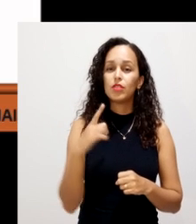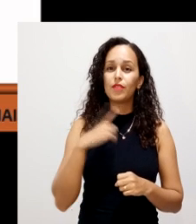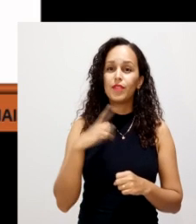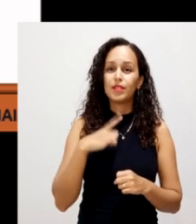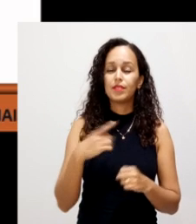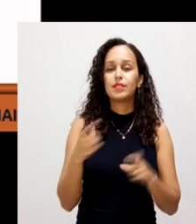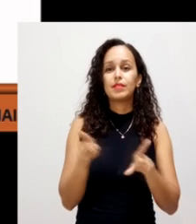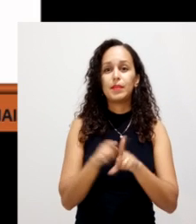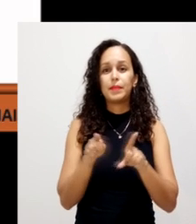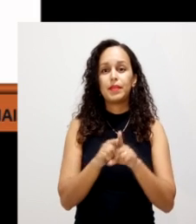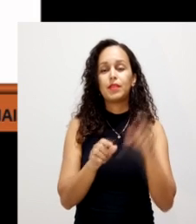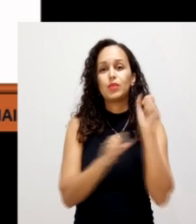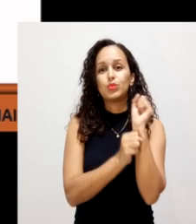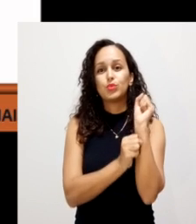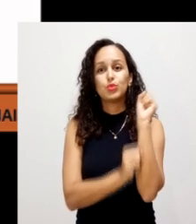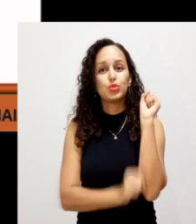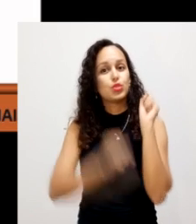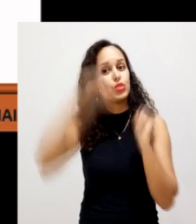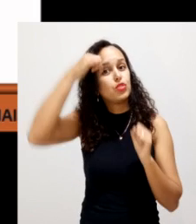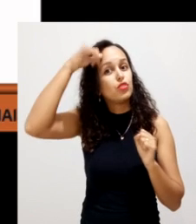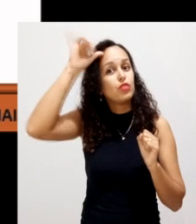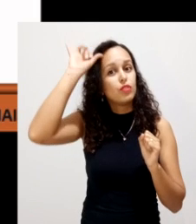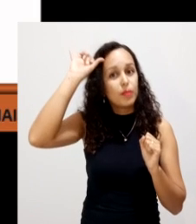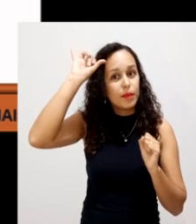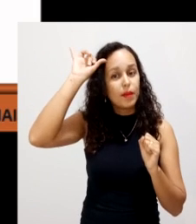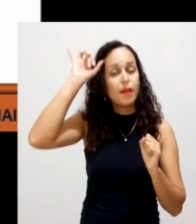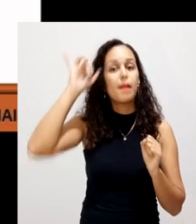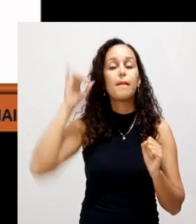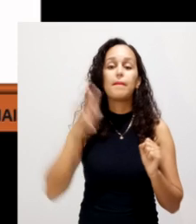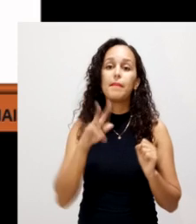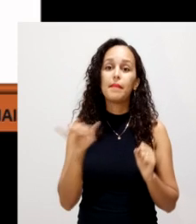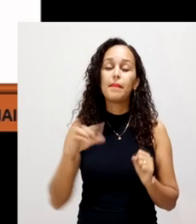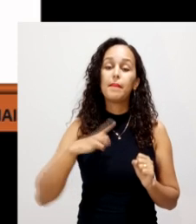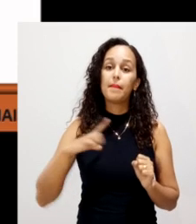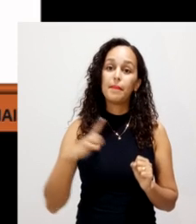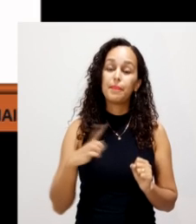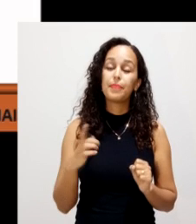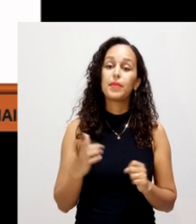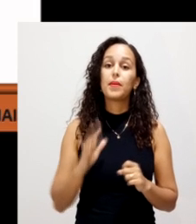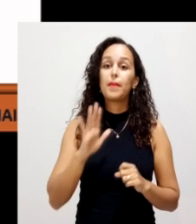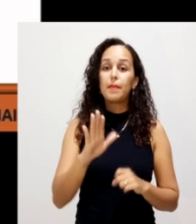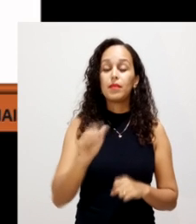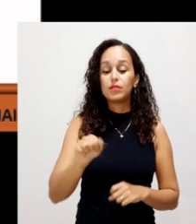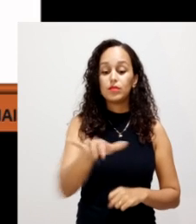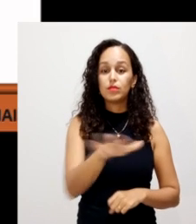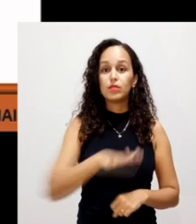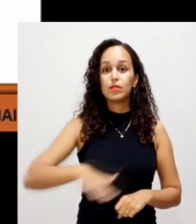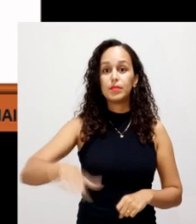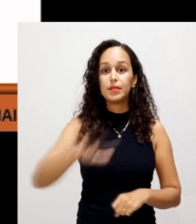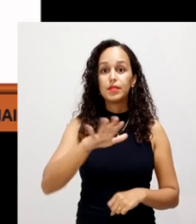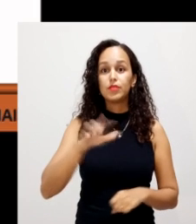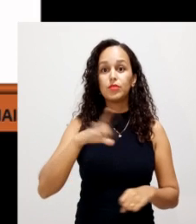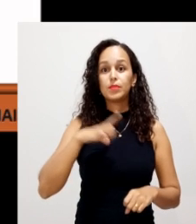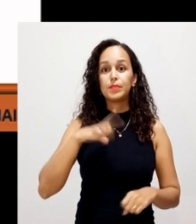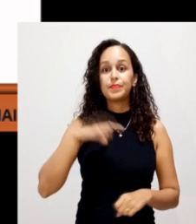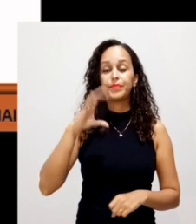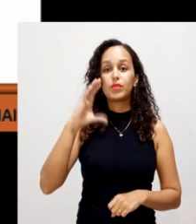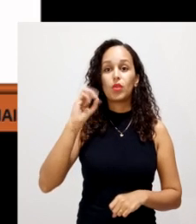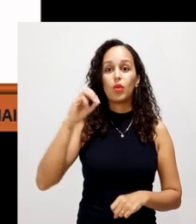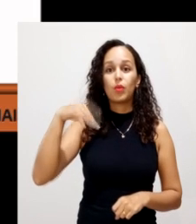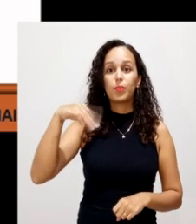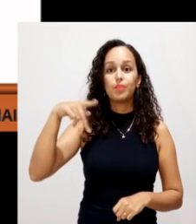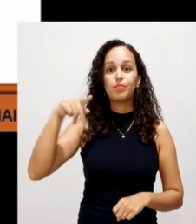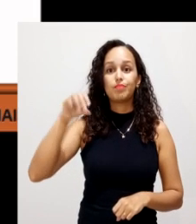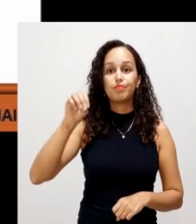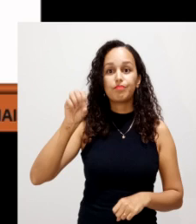nitrógeno, vai ter os esterpos de animais, vamos ter as tortas, mas esse ambiente para ver o processo de compostagem é necessário que tenha